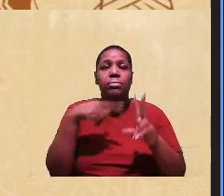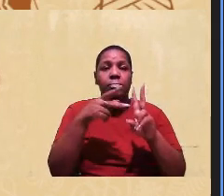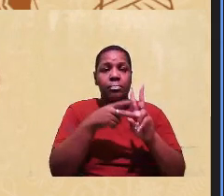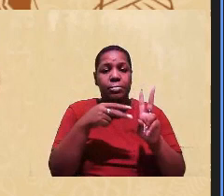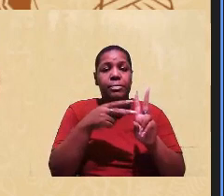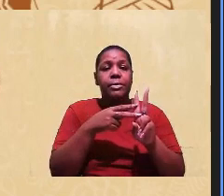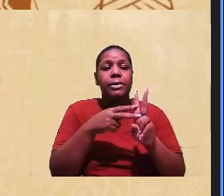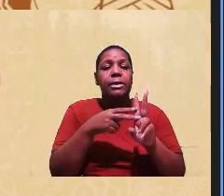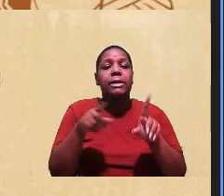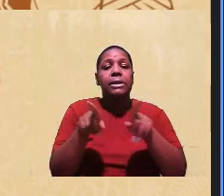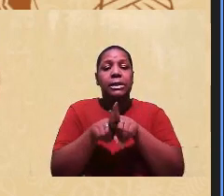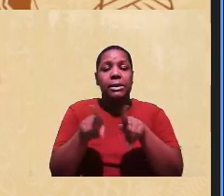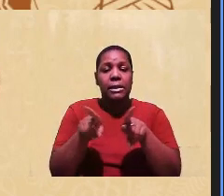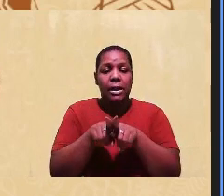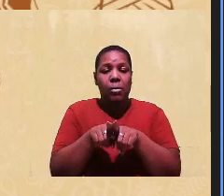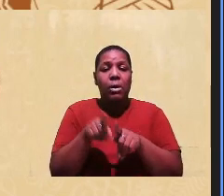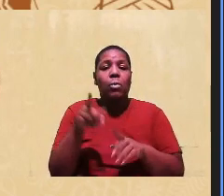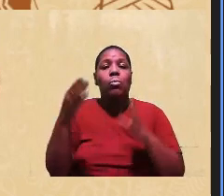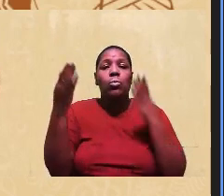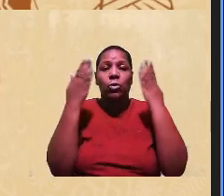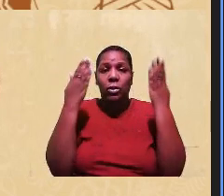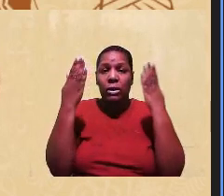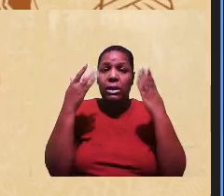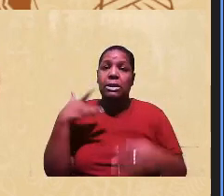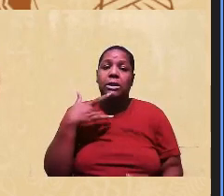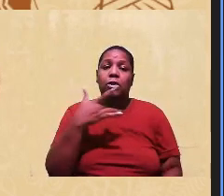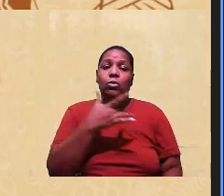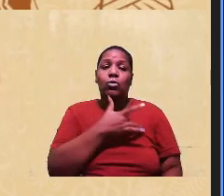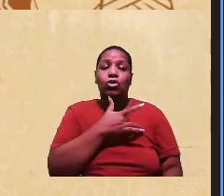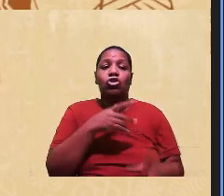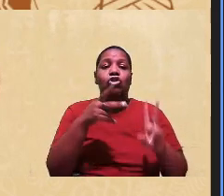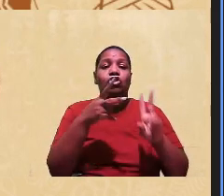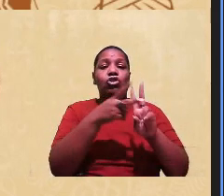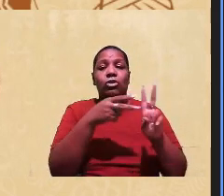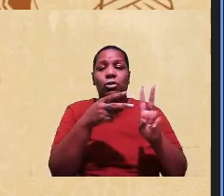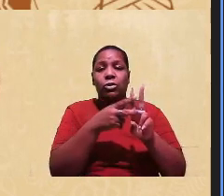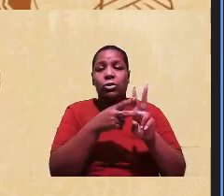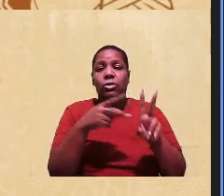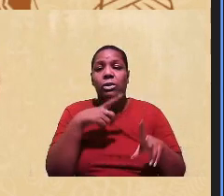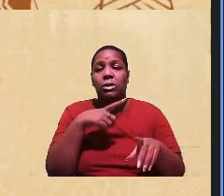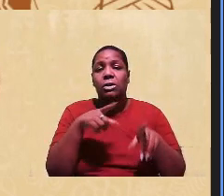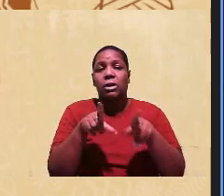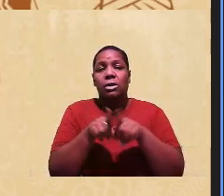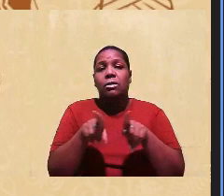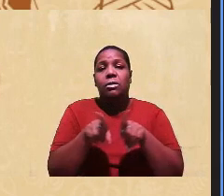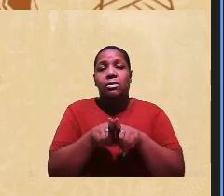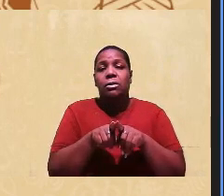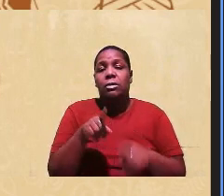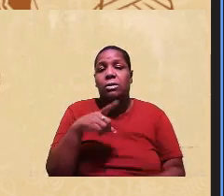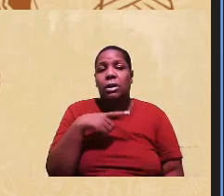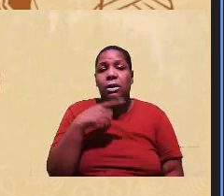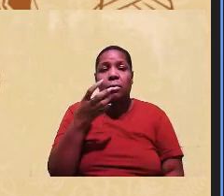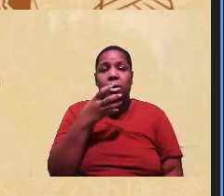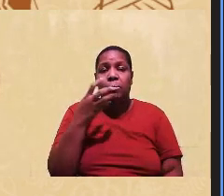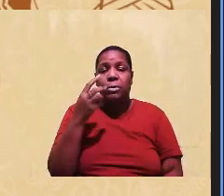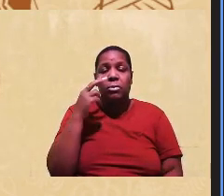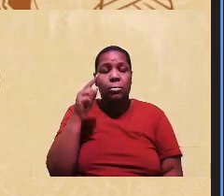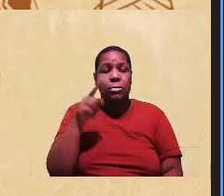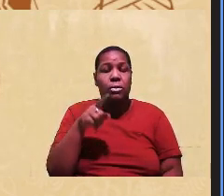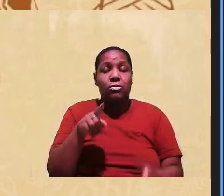psicóloga de saúde indígena do DCI da Bahia. Eu tive o prazer de conhecer